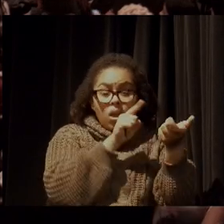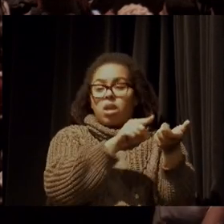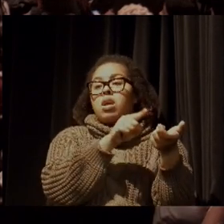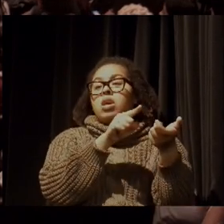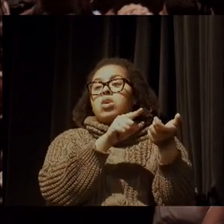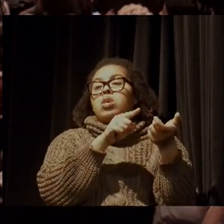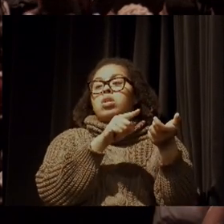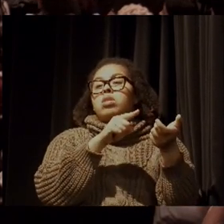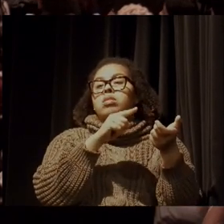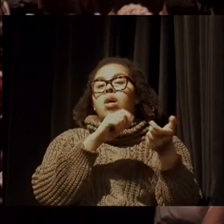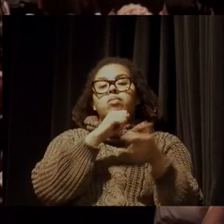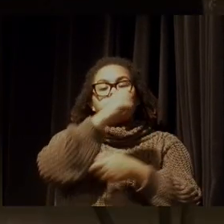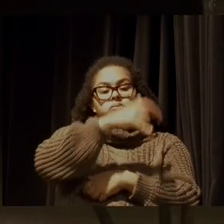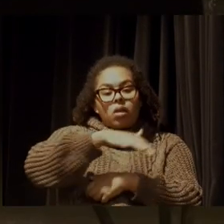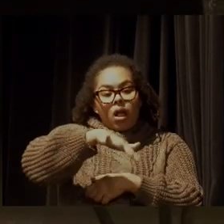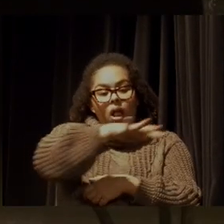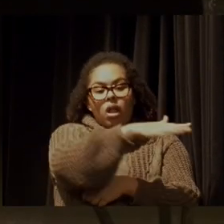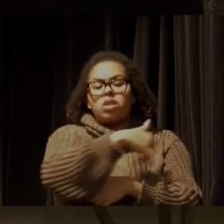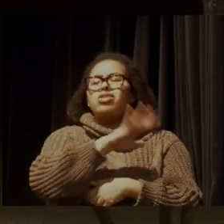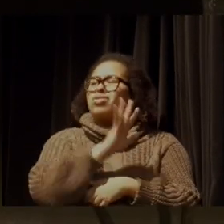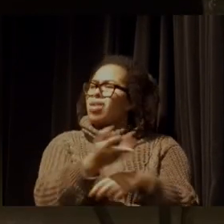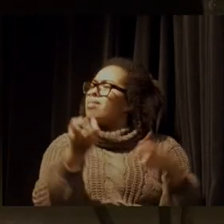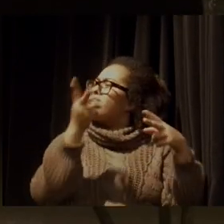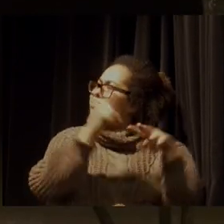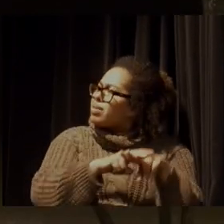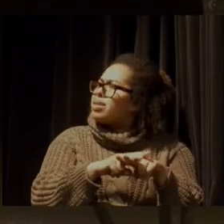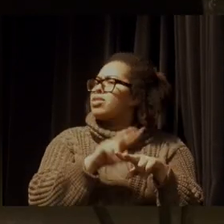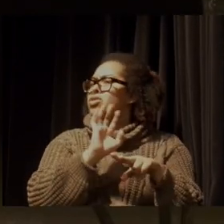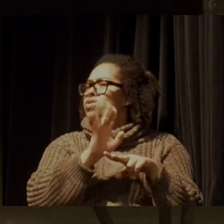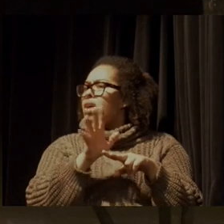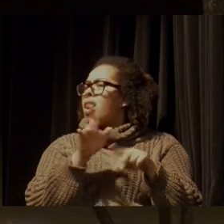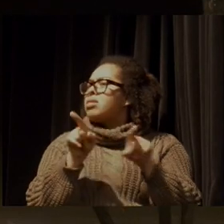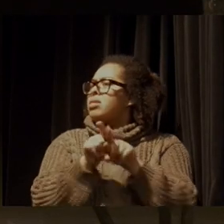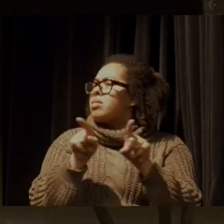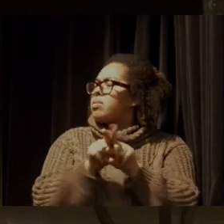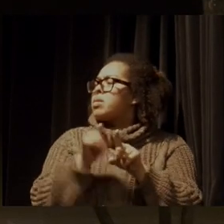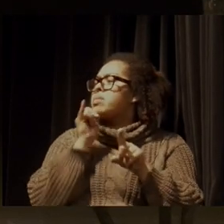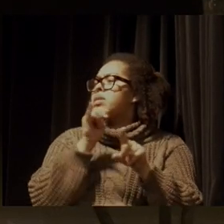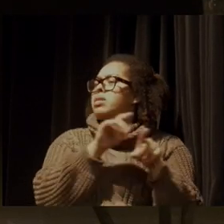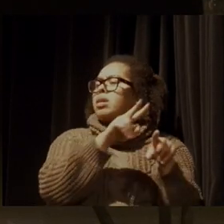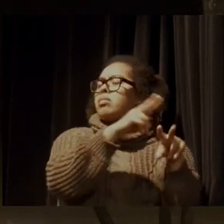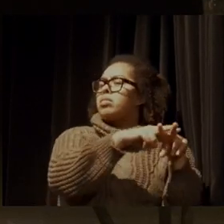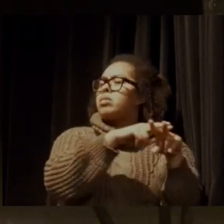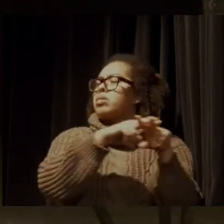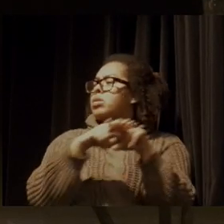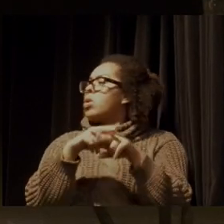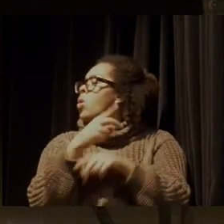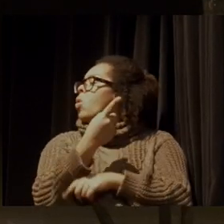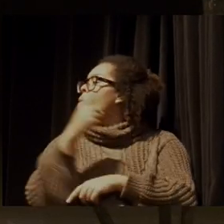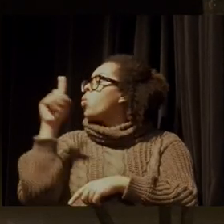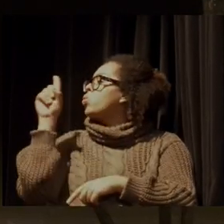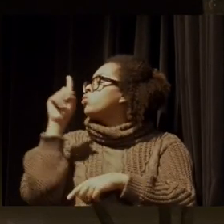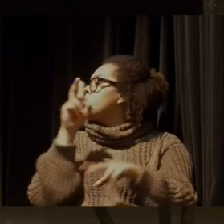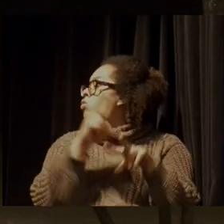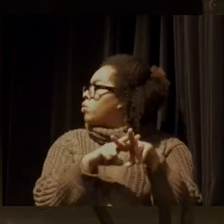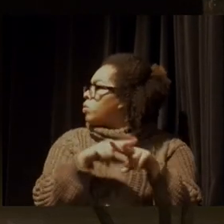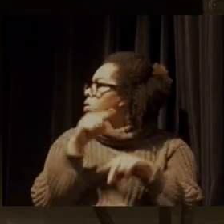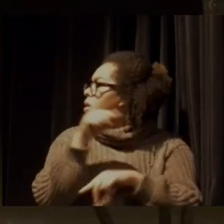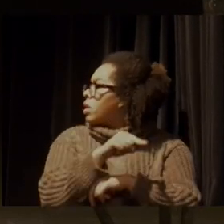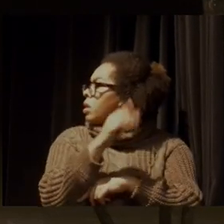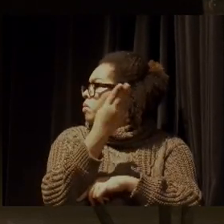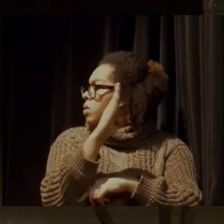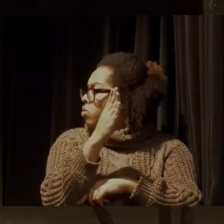loucura, a caça, nós já prendemos o caçador, vai para a delegacia, o último que foi preso em